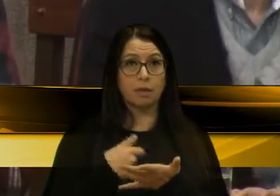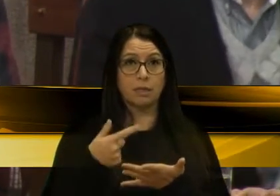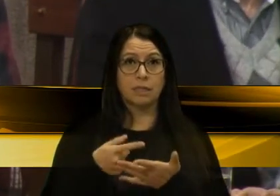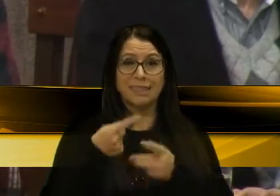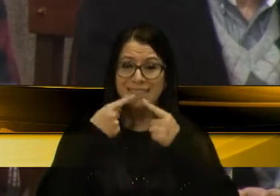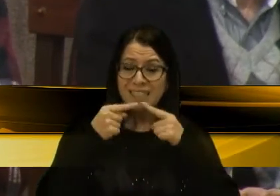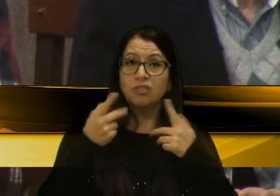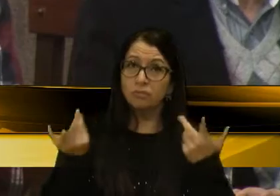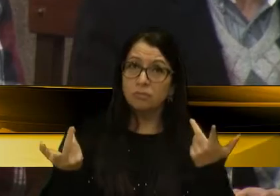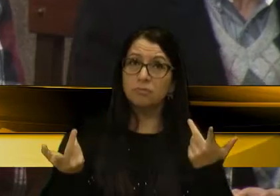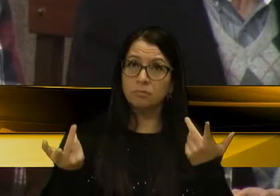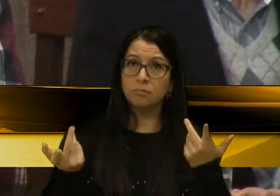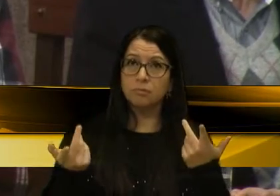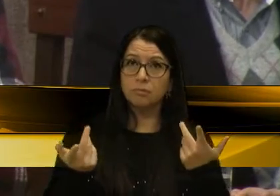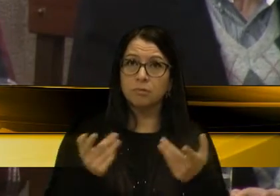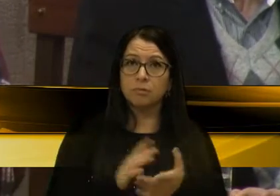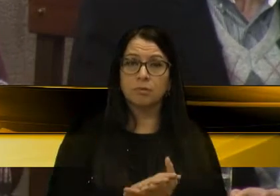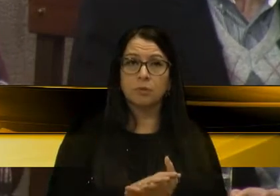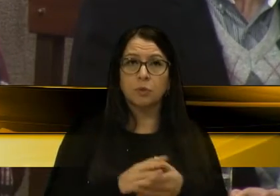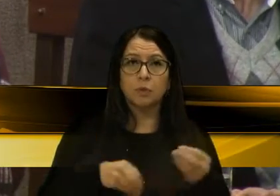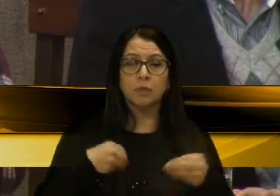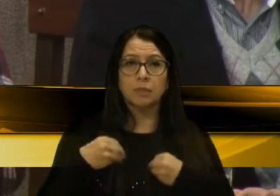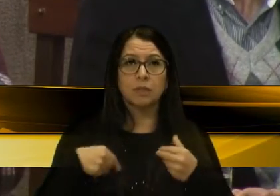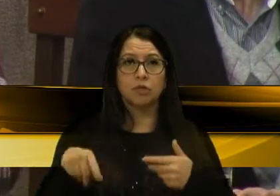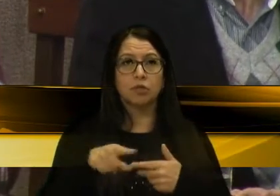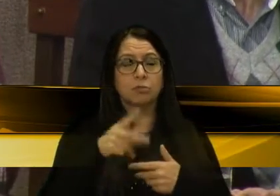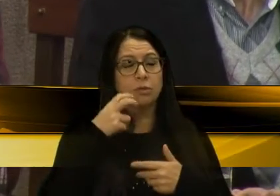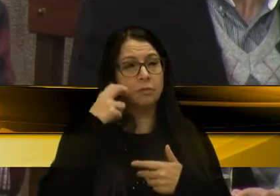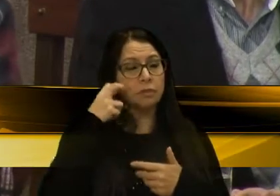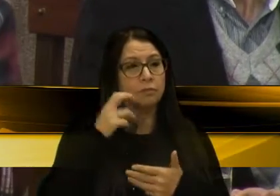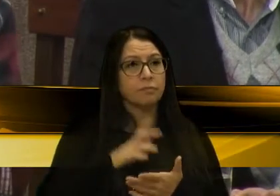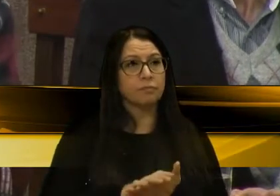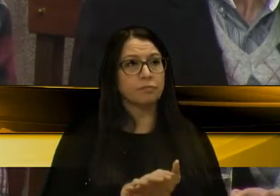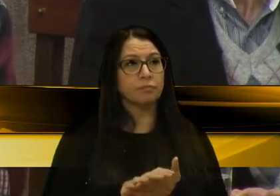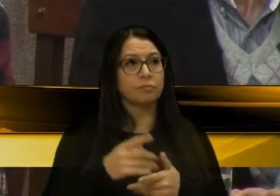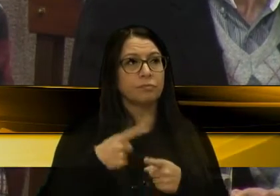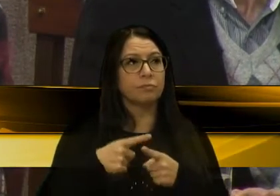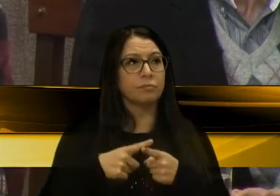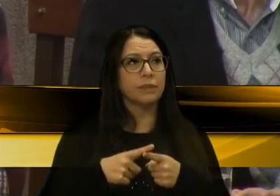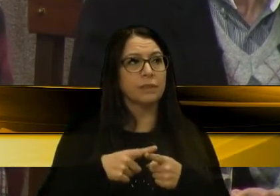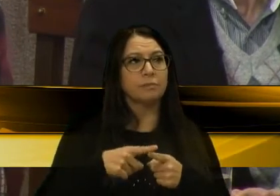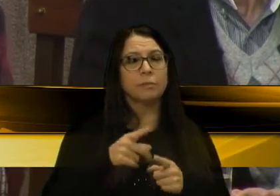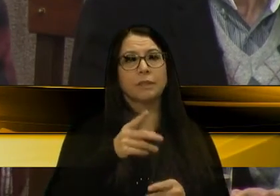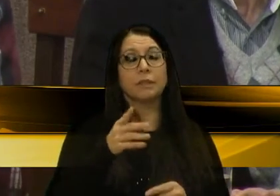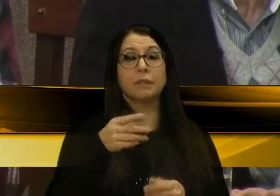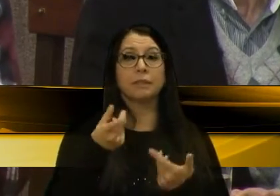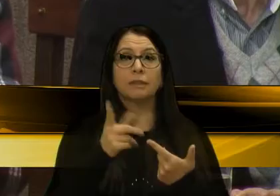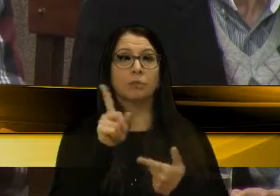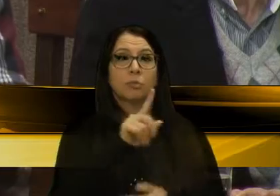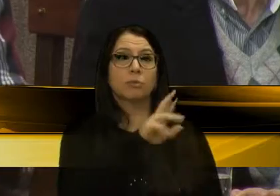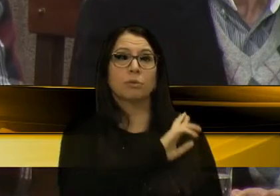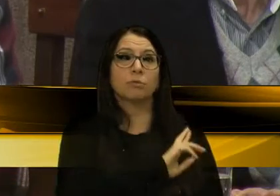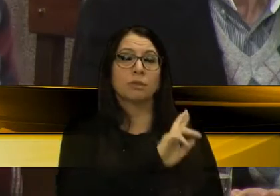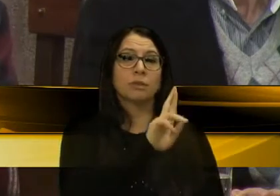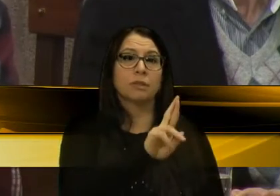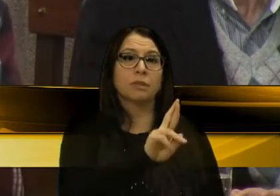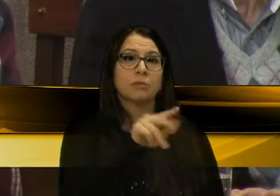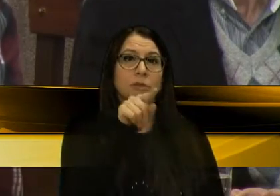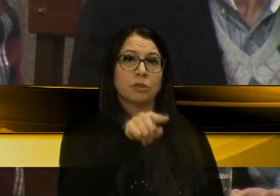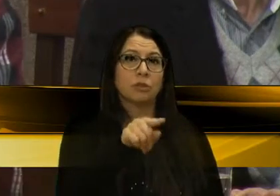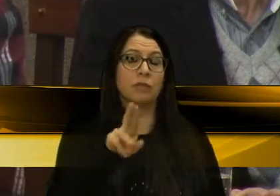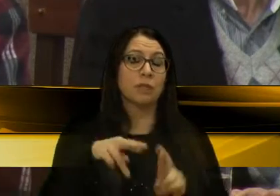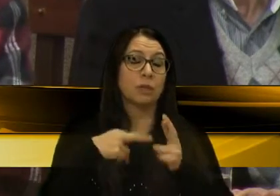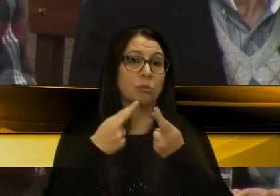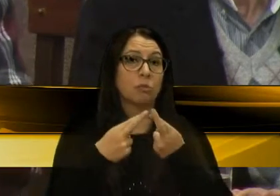criticados e nós nos sentimos, então, envergonhados, porque estamos mal representados. Porque tinha que estar lá naquela reunião, lá em